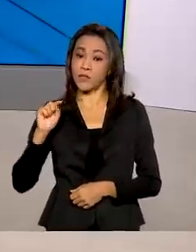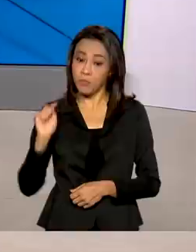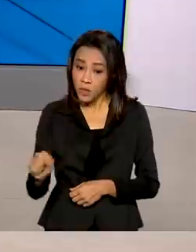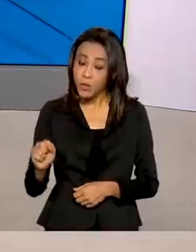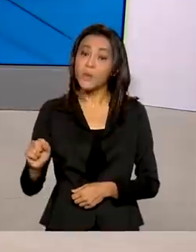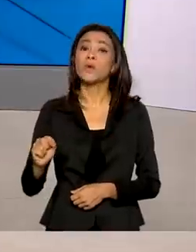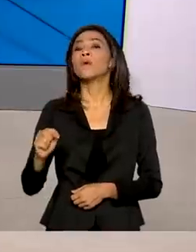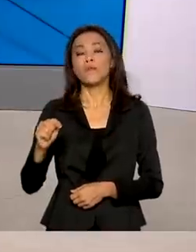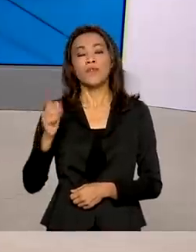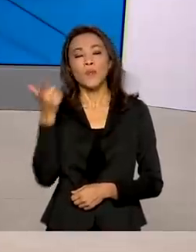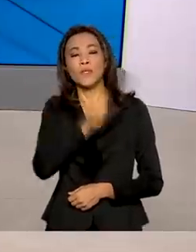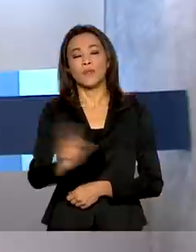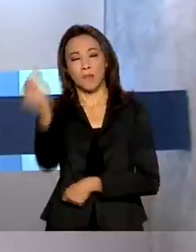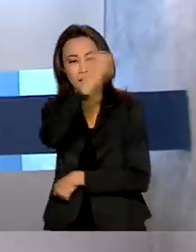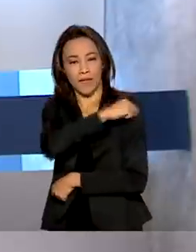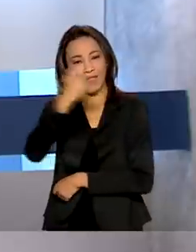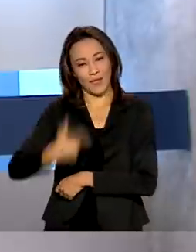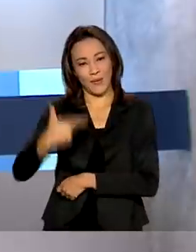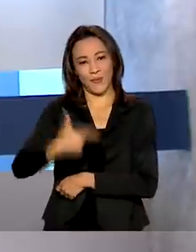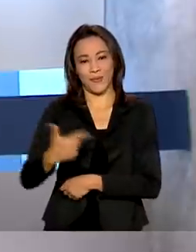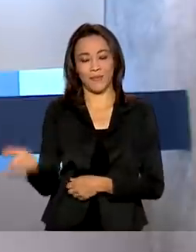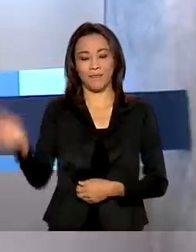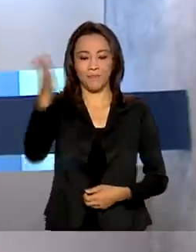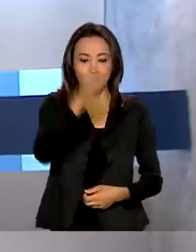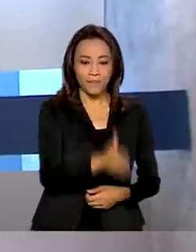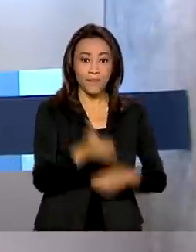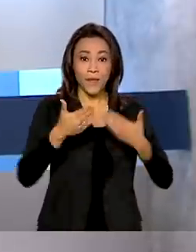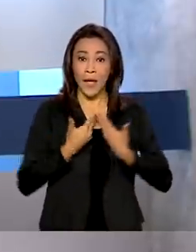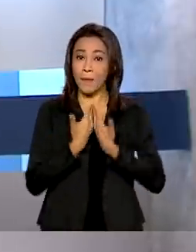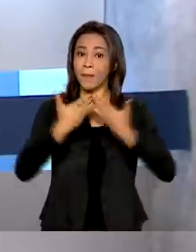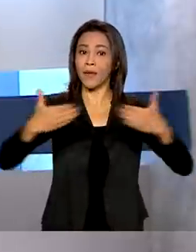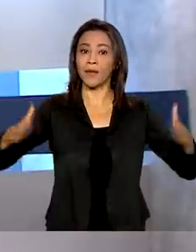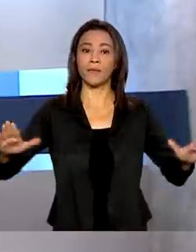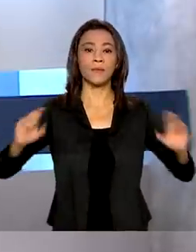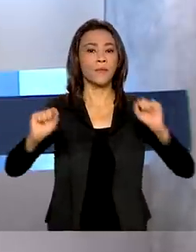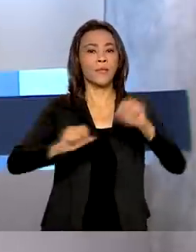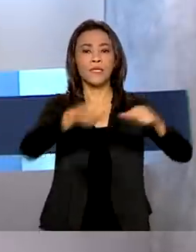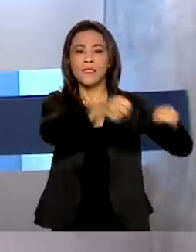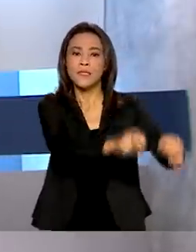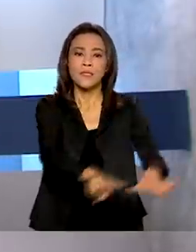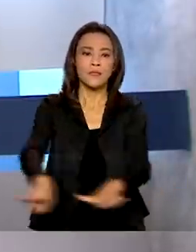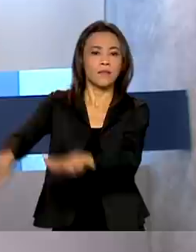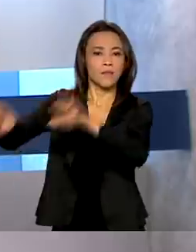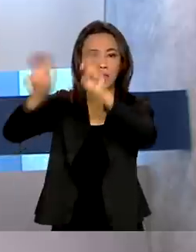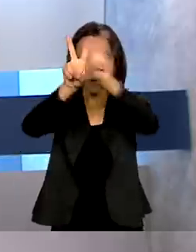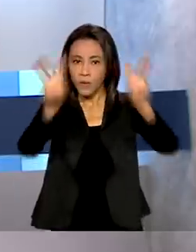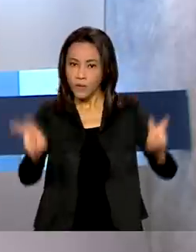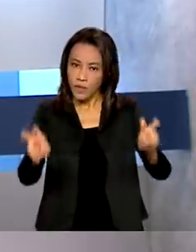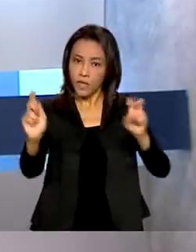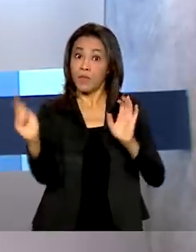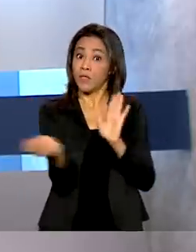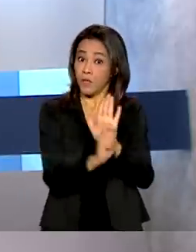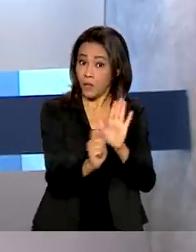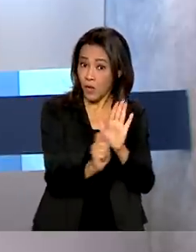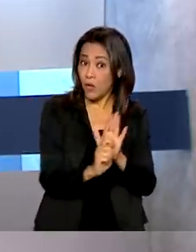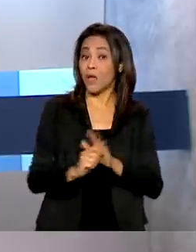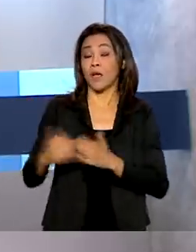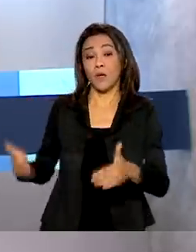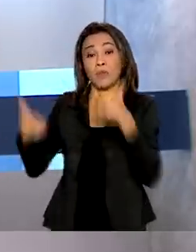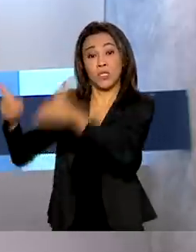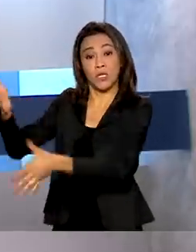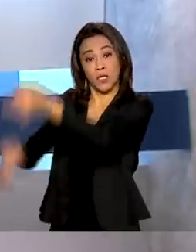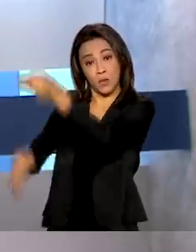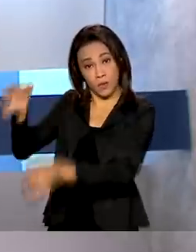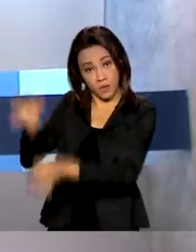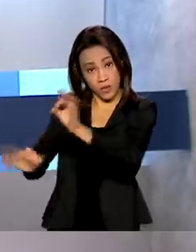tomaram a primeira e a segunda dose. Durante a abertura da 23ª Semana Nacional sobre Drogas, o Ministério da Justiça e Segurança